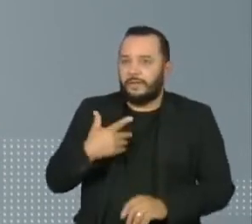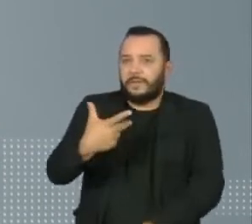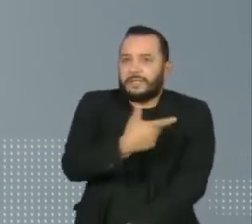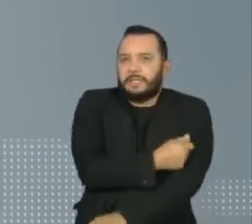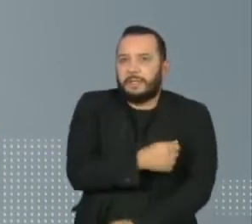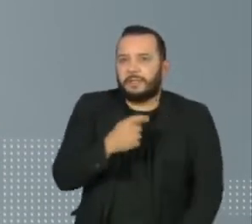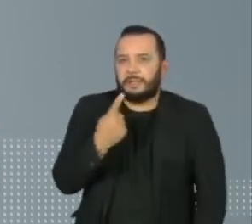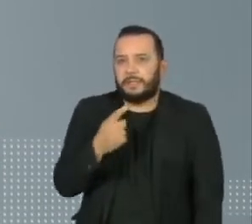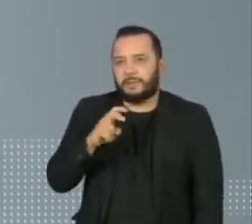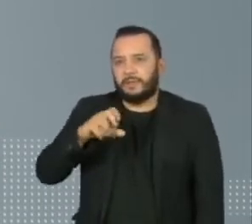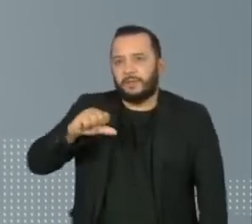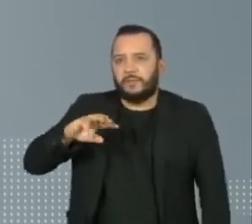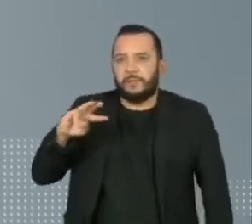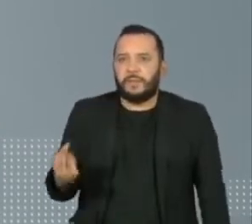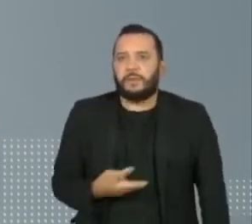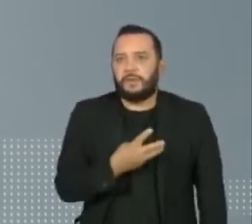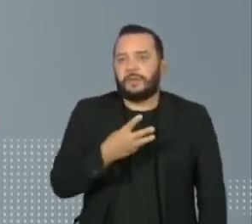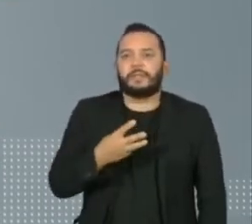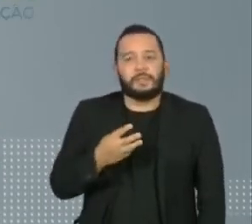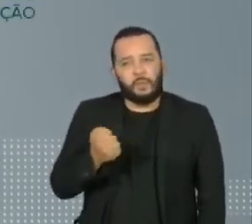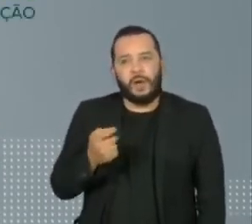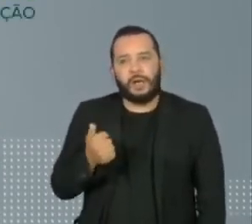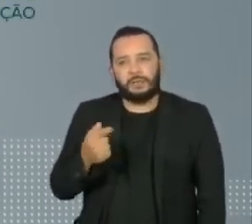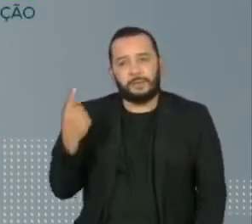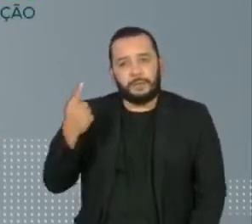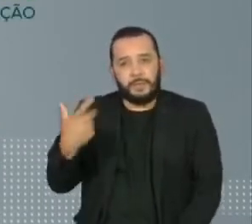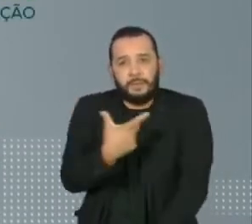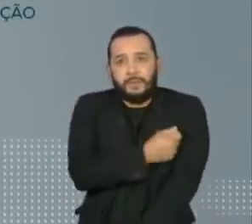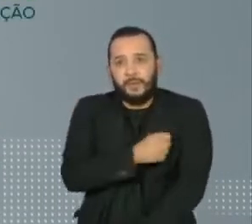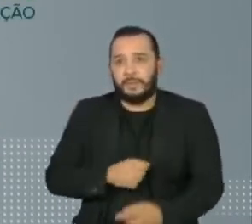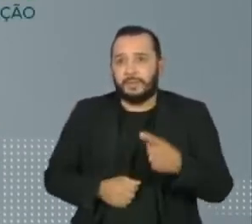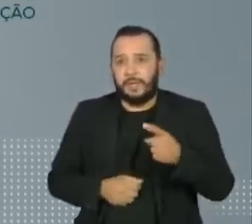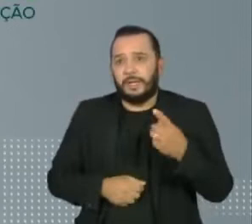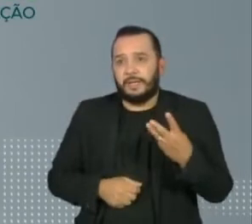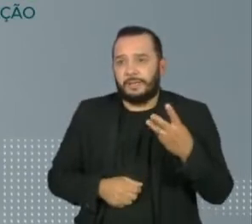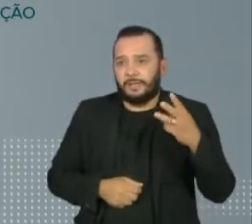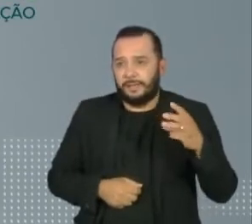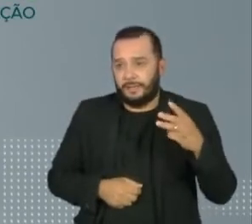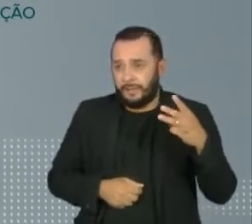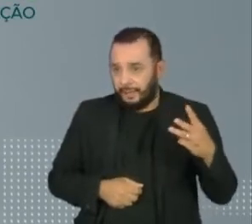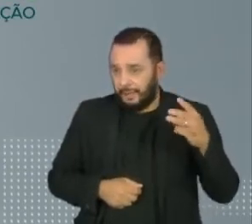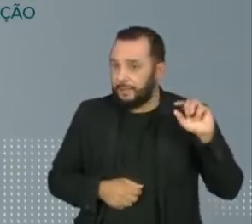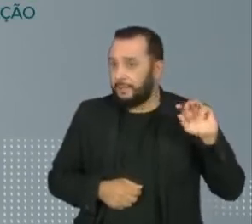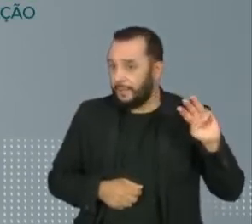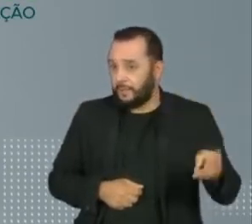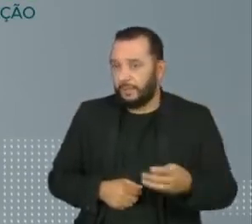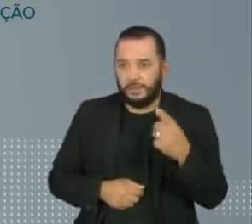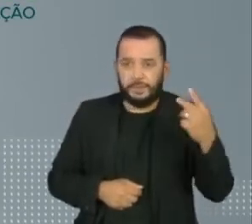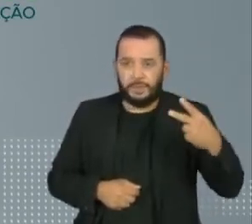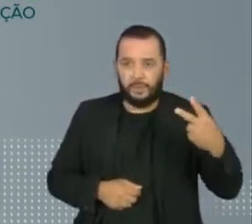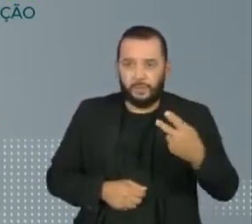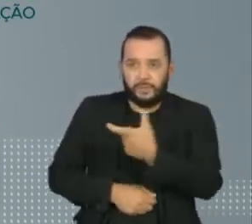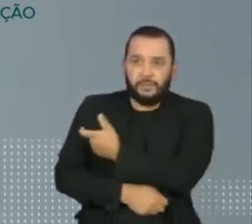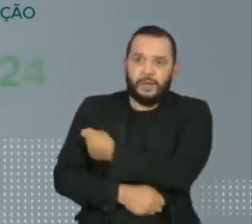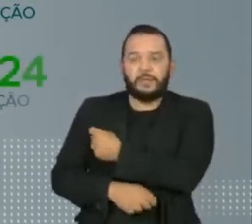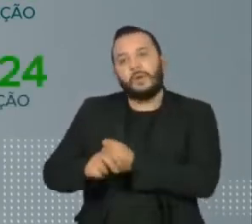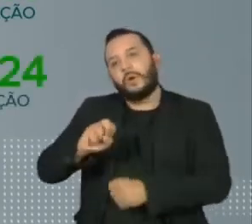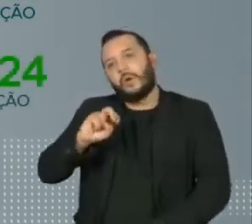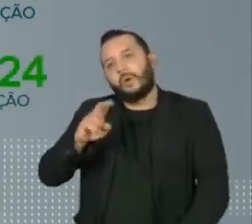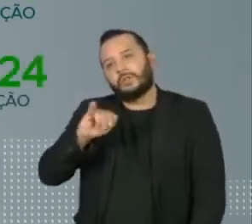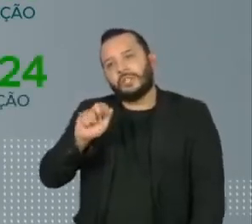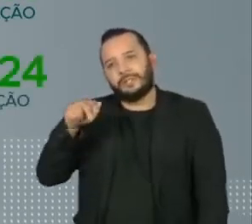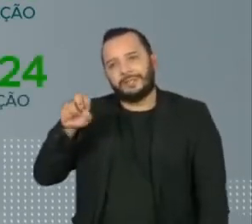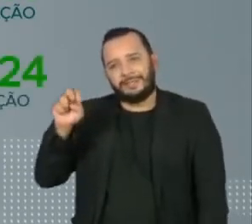159 milhões com a primeira dose, ultrapassou 133 milhões com a segunda ou a dose da Janssen